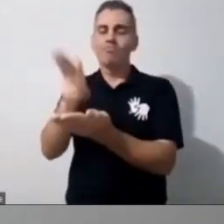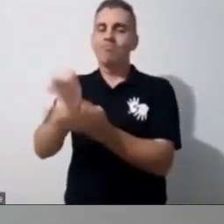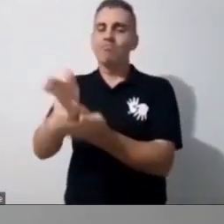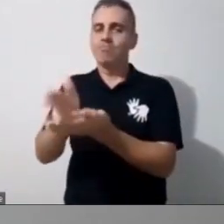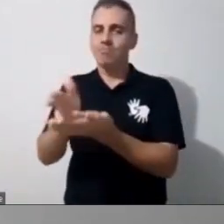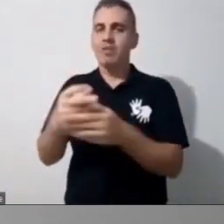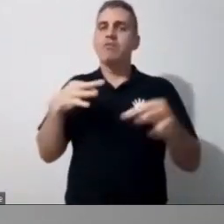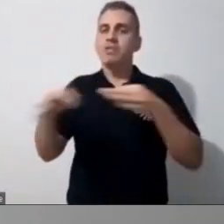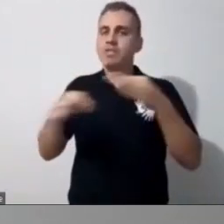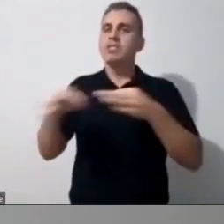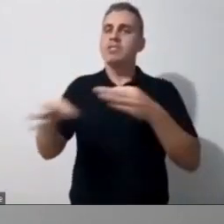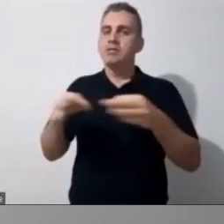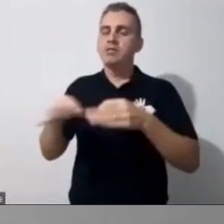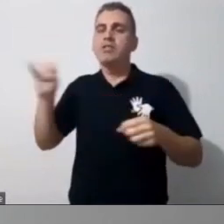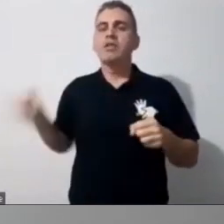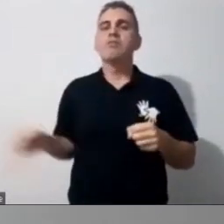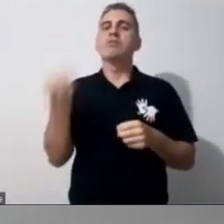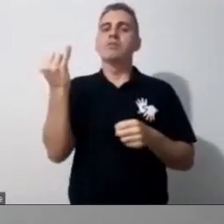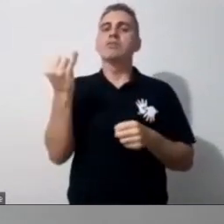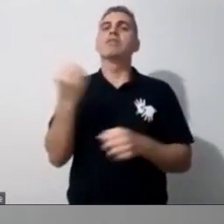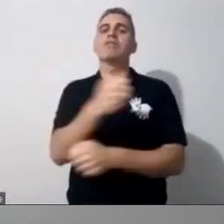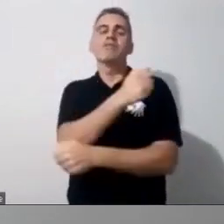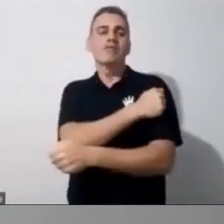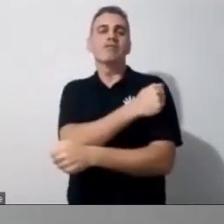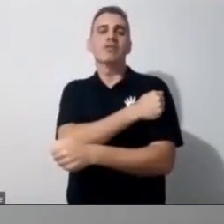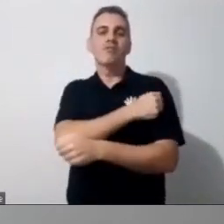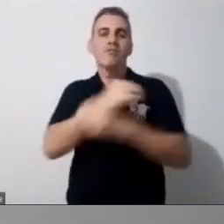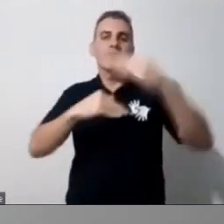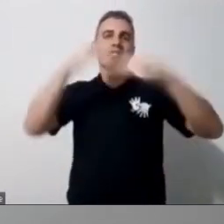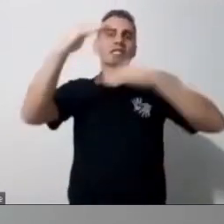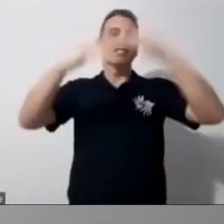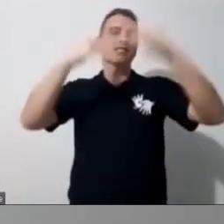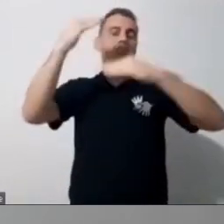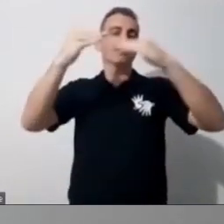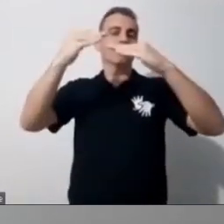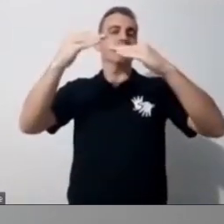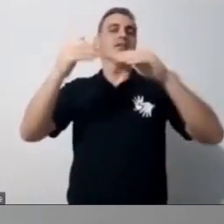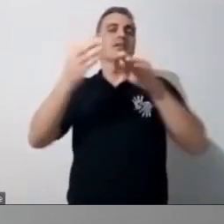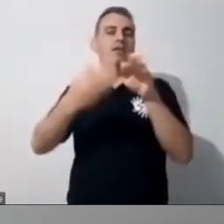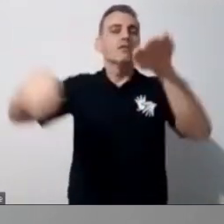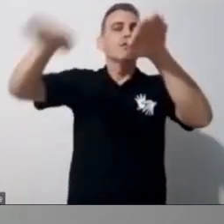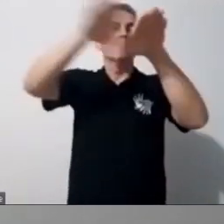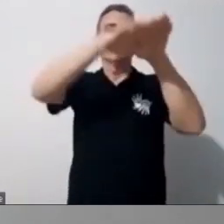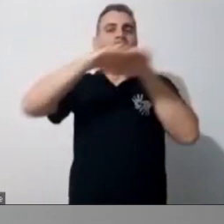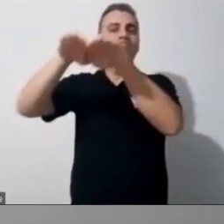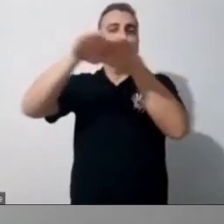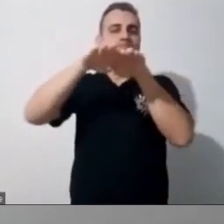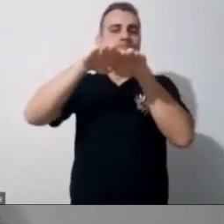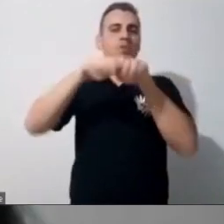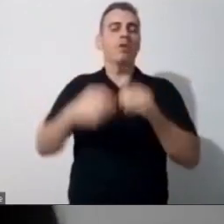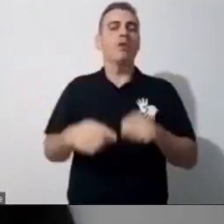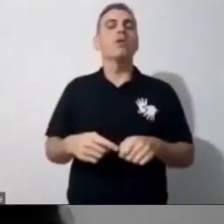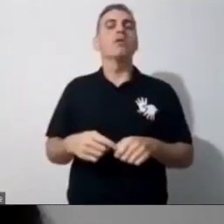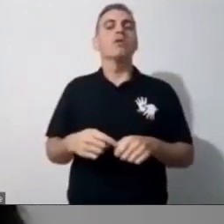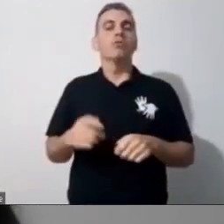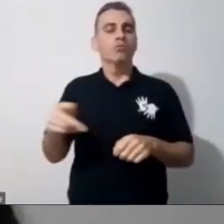possibilidade de esse aluno crescer e evoluir. todo professor que pensa isso, ele consegue